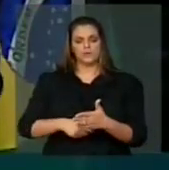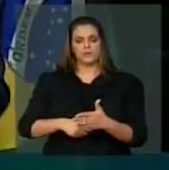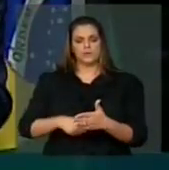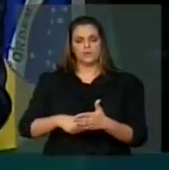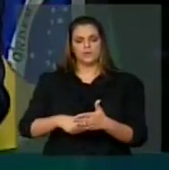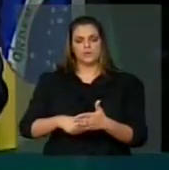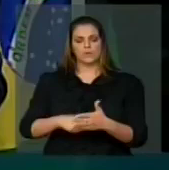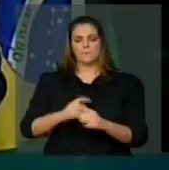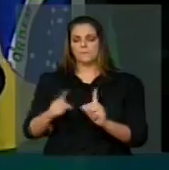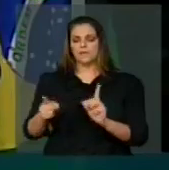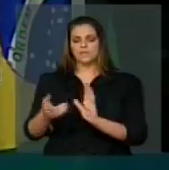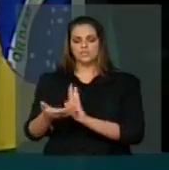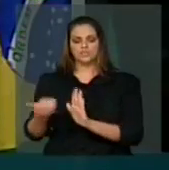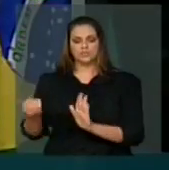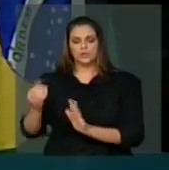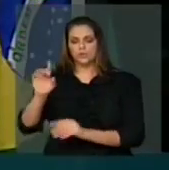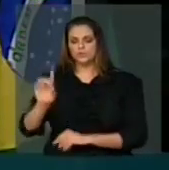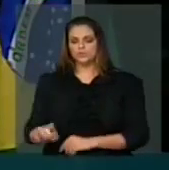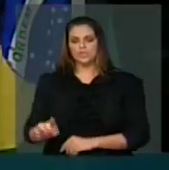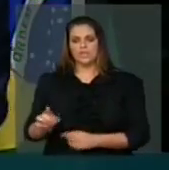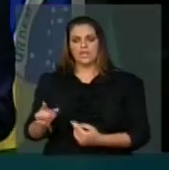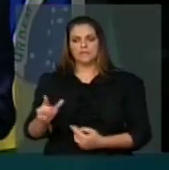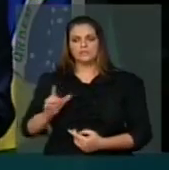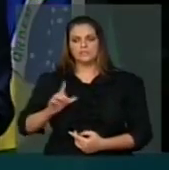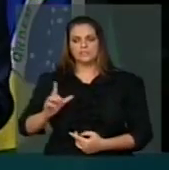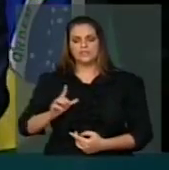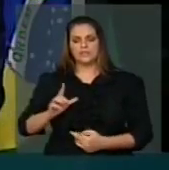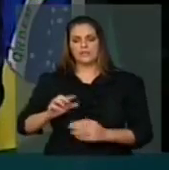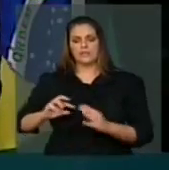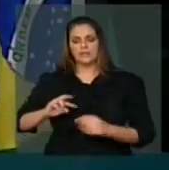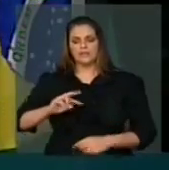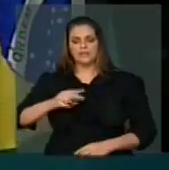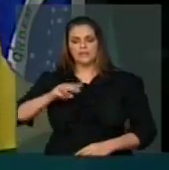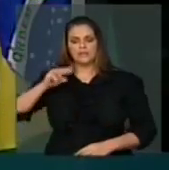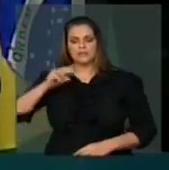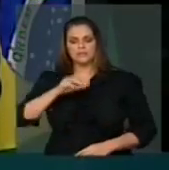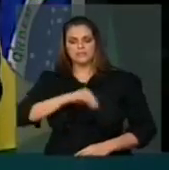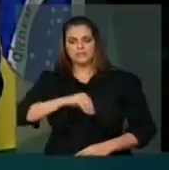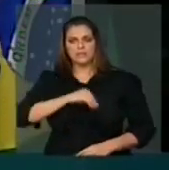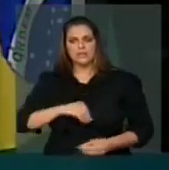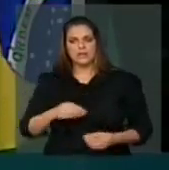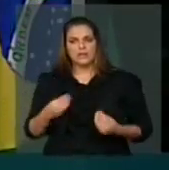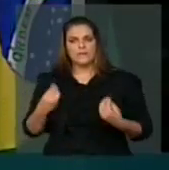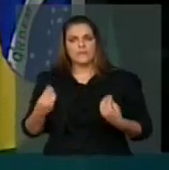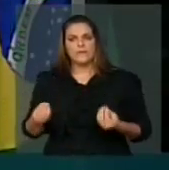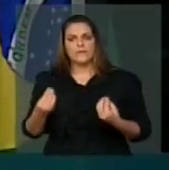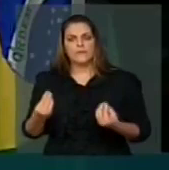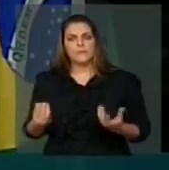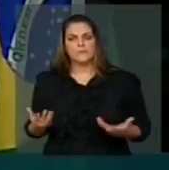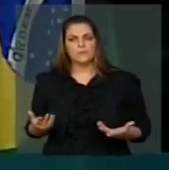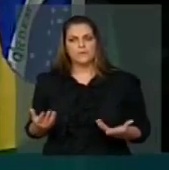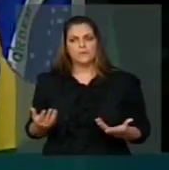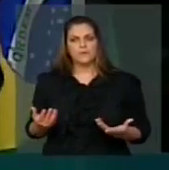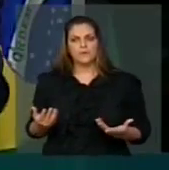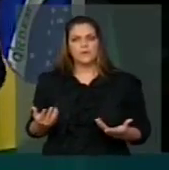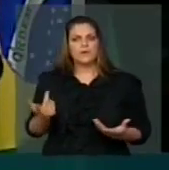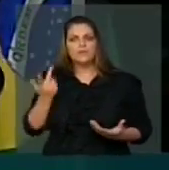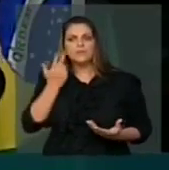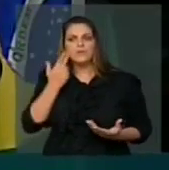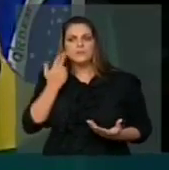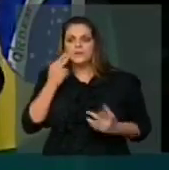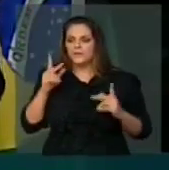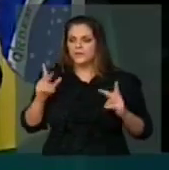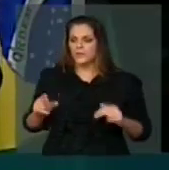o direito do servidor ter reajuste. Como é que pode o Partido Trabalhador votar, vetar a lei que dá